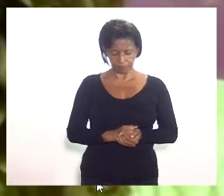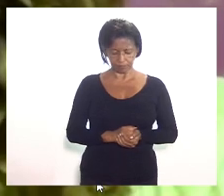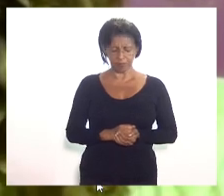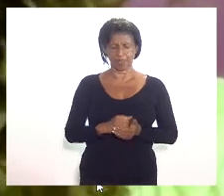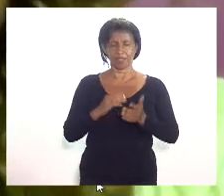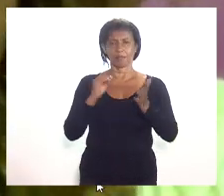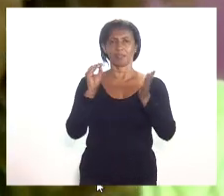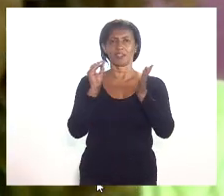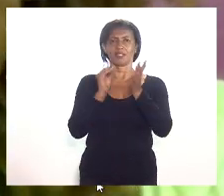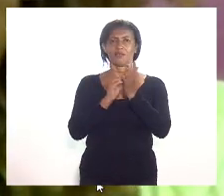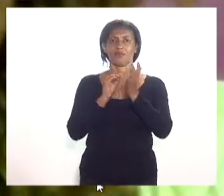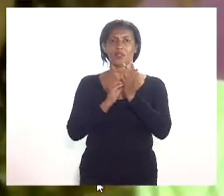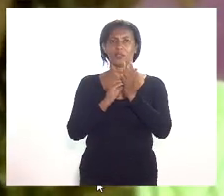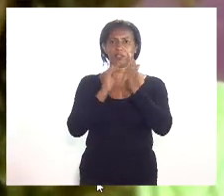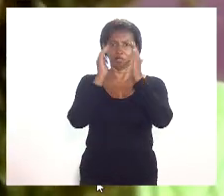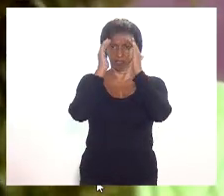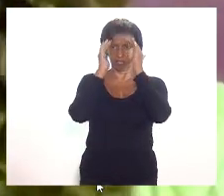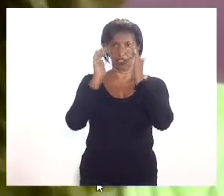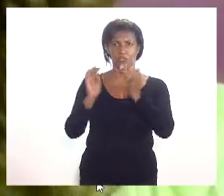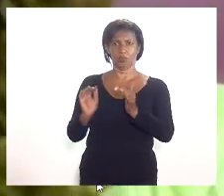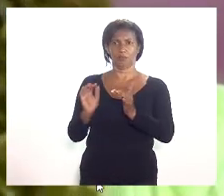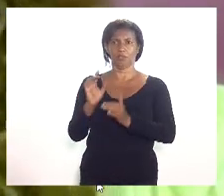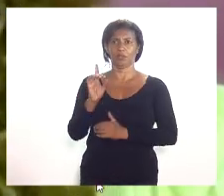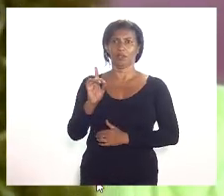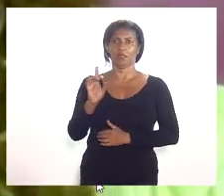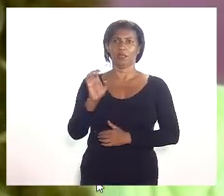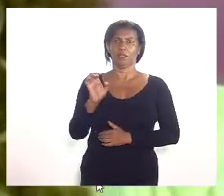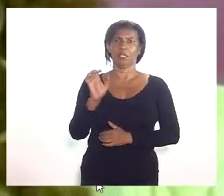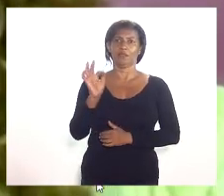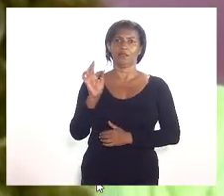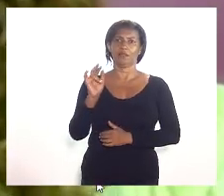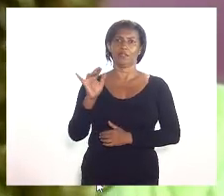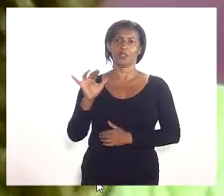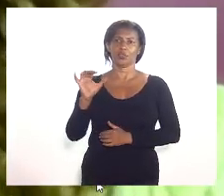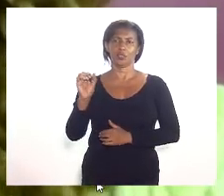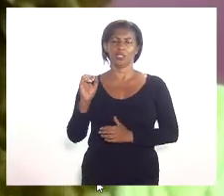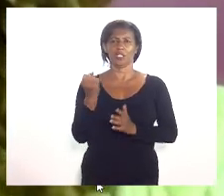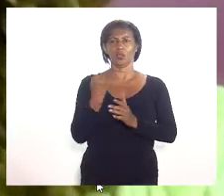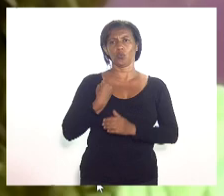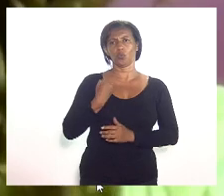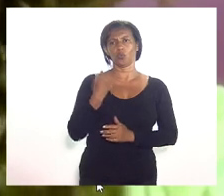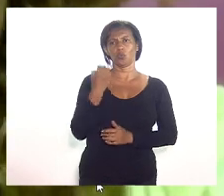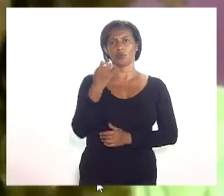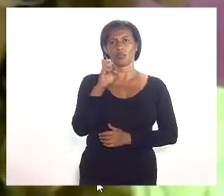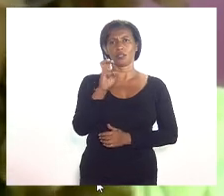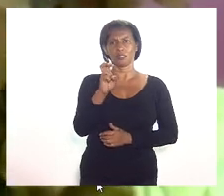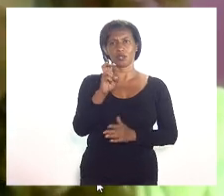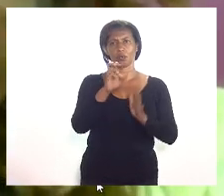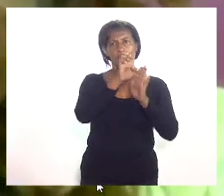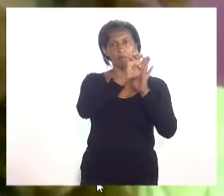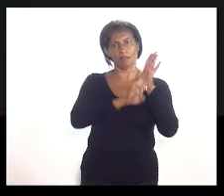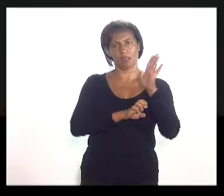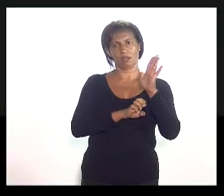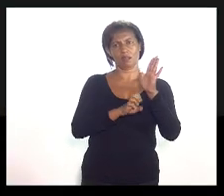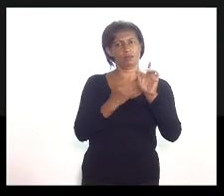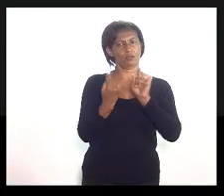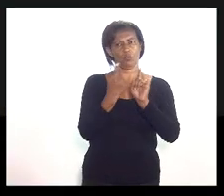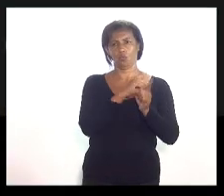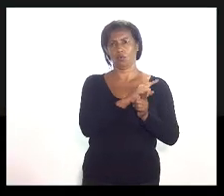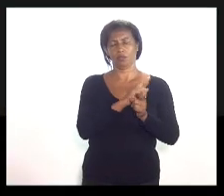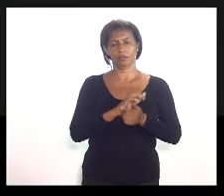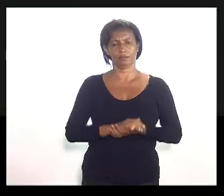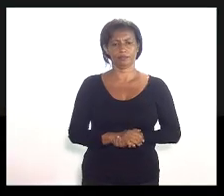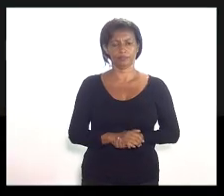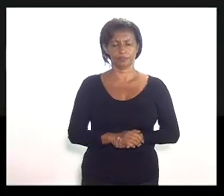respeito à defensoria, então a comissão é contra a emenda número 5 e favorável às demais emendas e